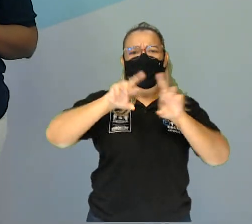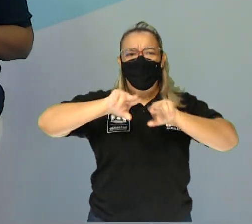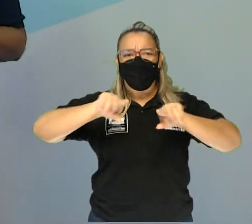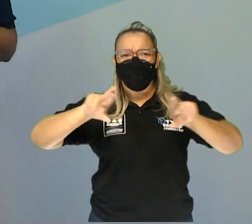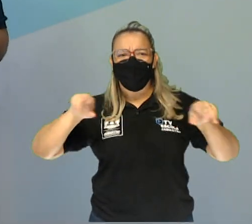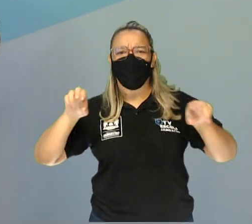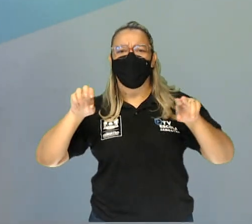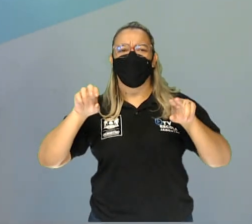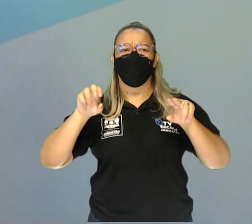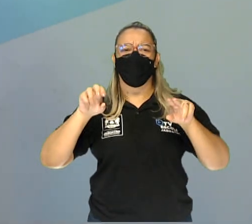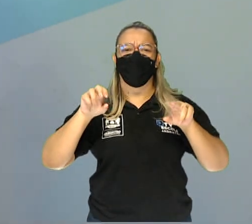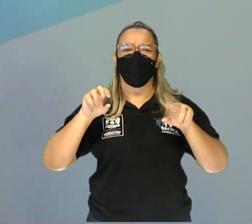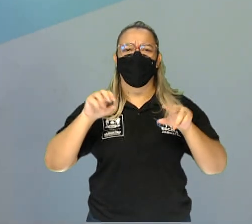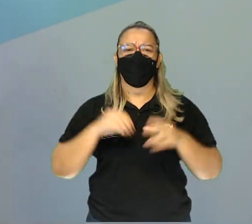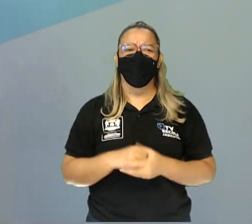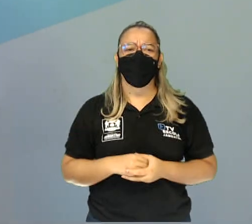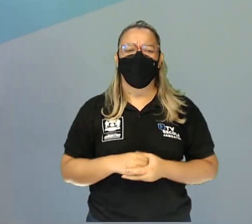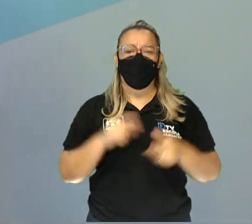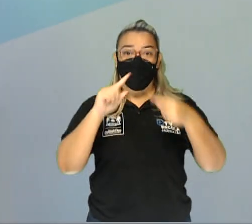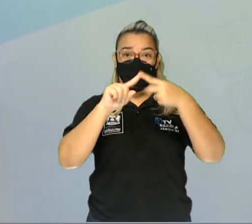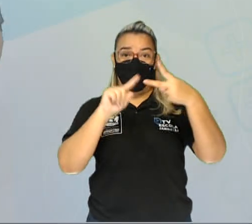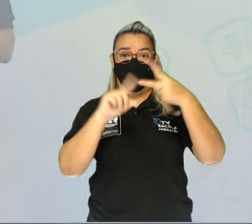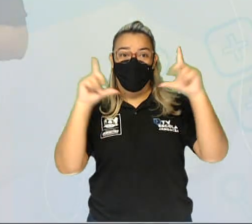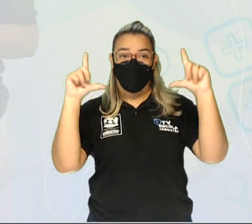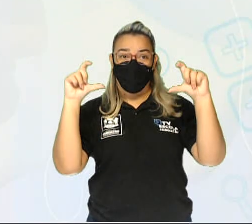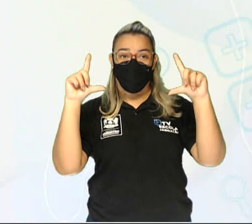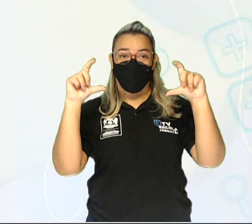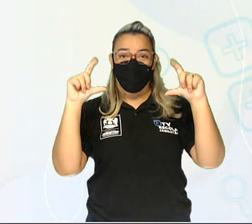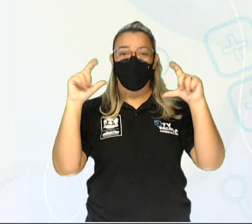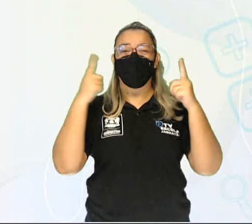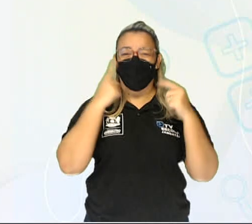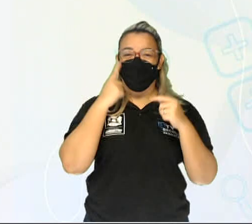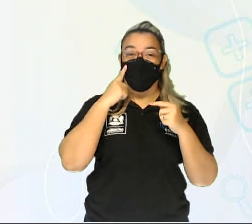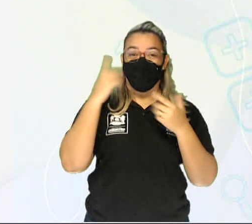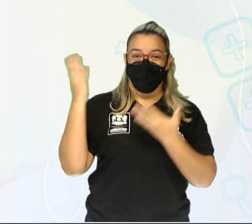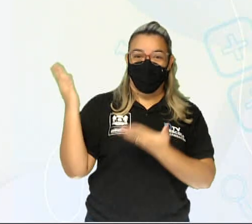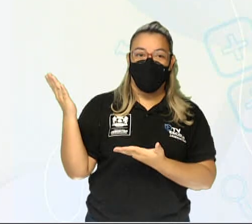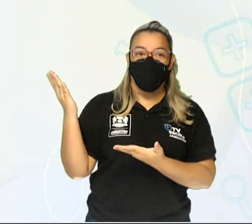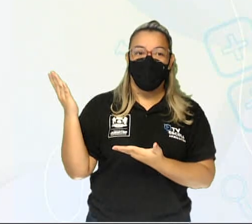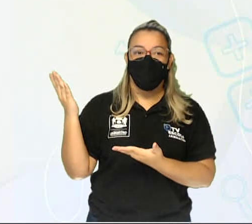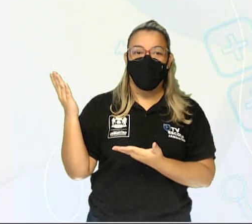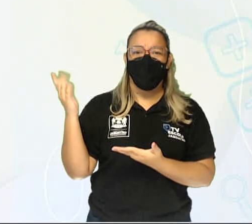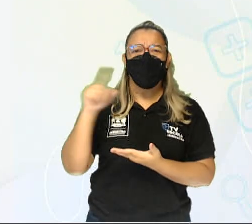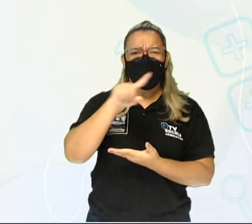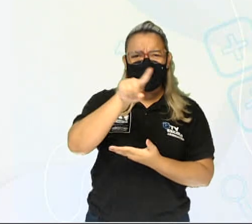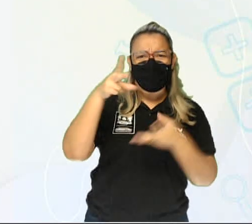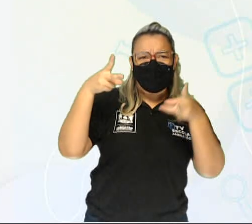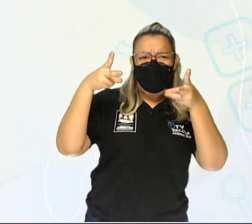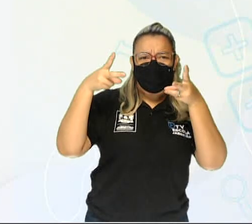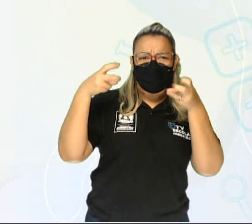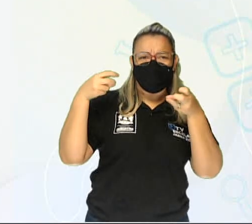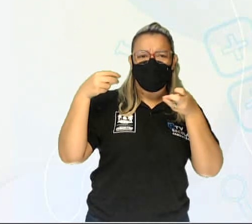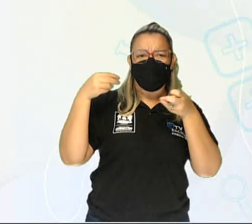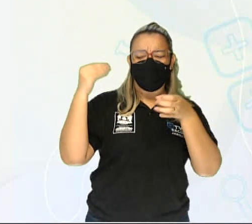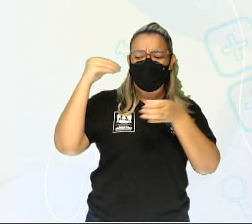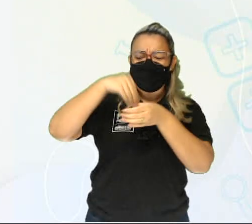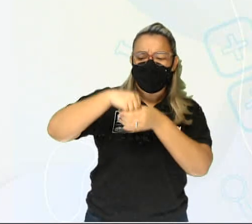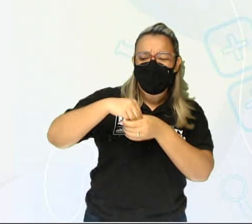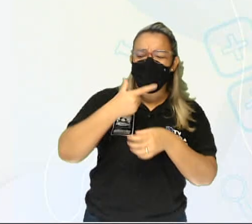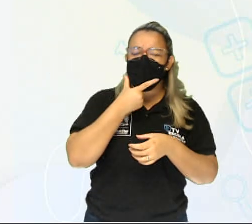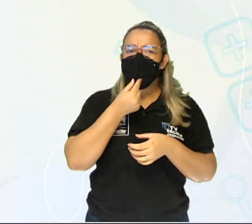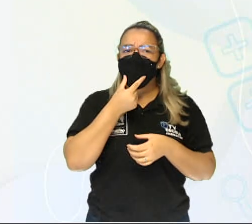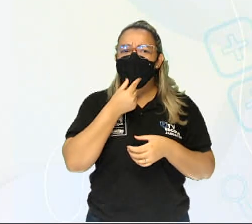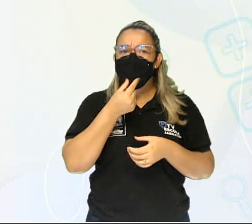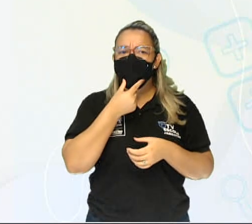mesma, nas duas imagens que aparecem no slide. Vocês percebem que a presença do homem com as suas